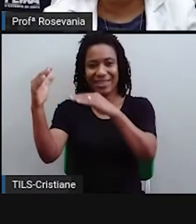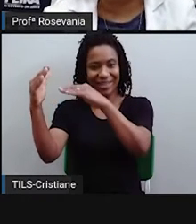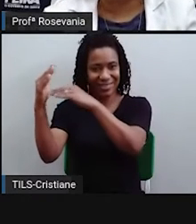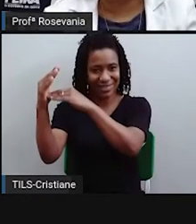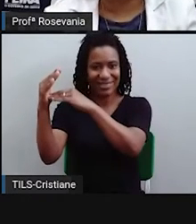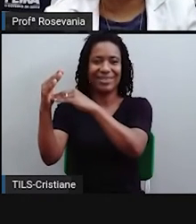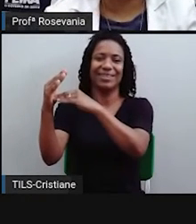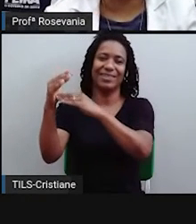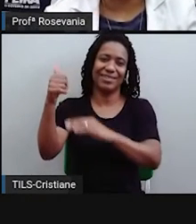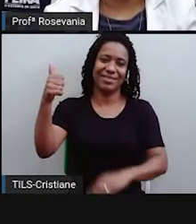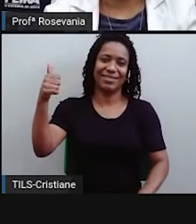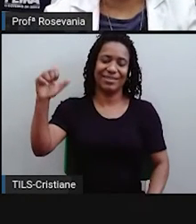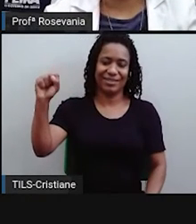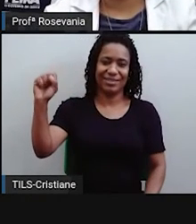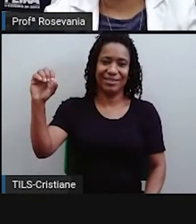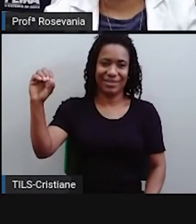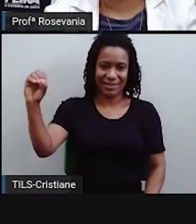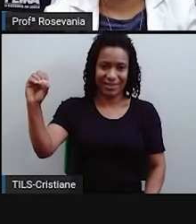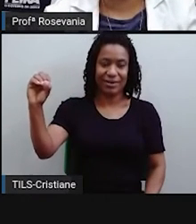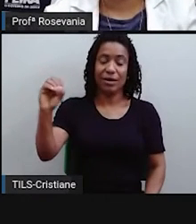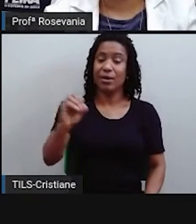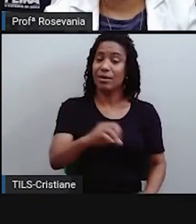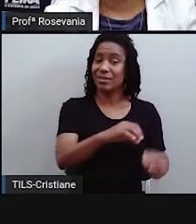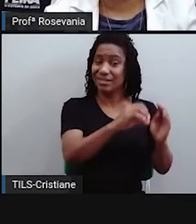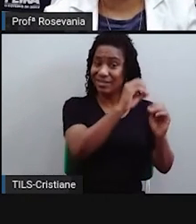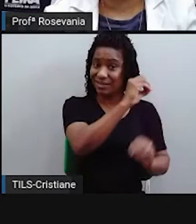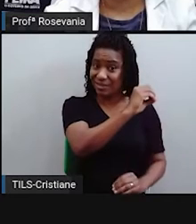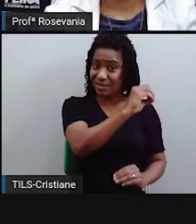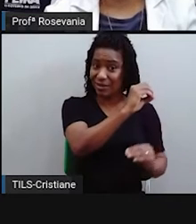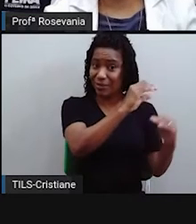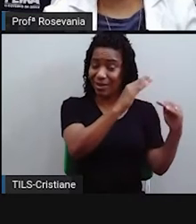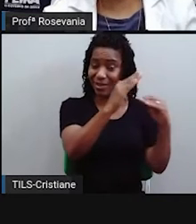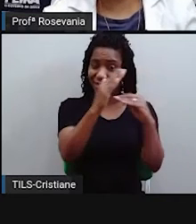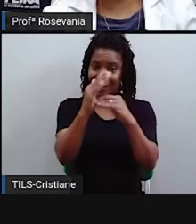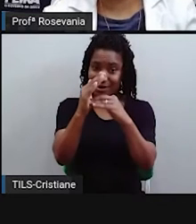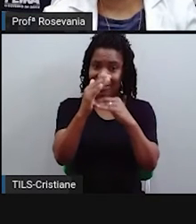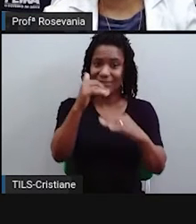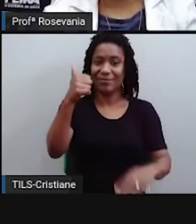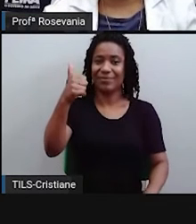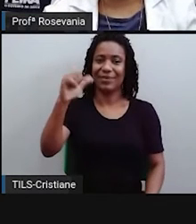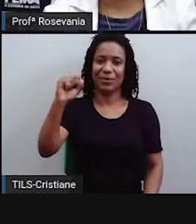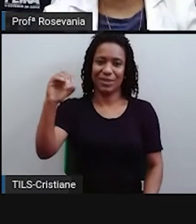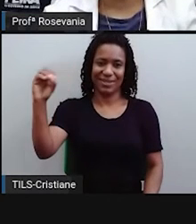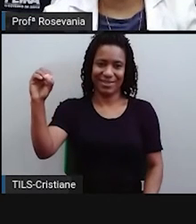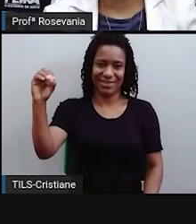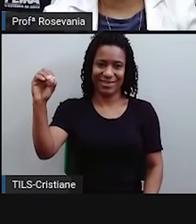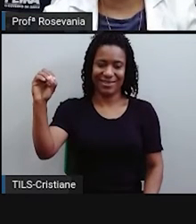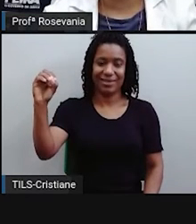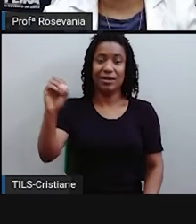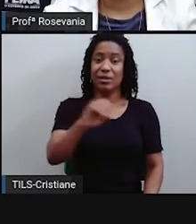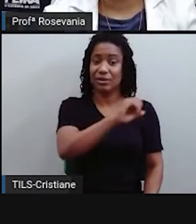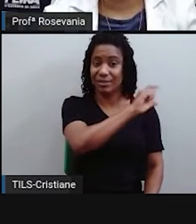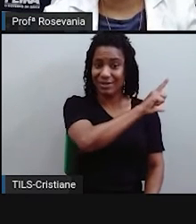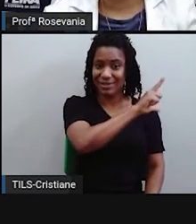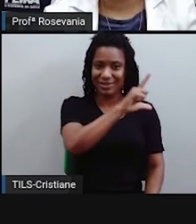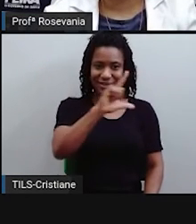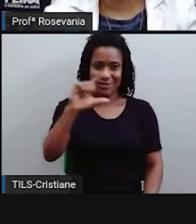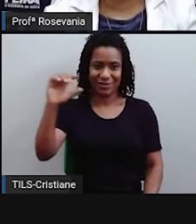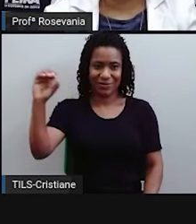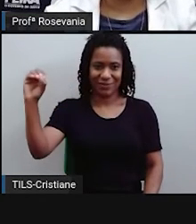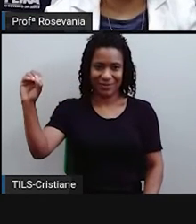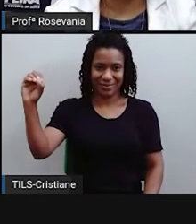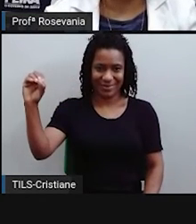180, eu moro lá contando, né, de zero a 180 para leste e de zero a 180